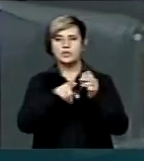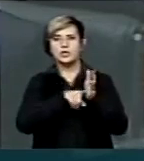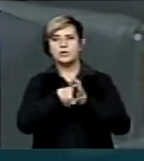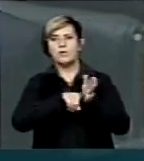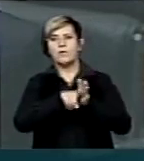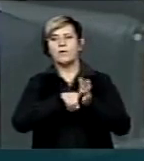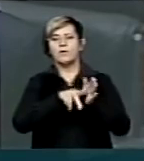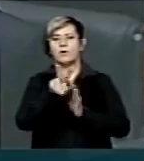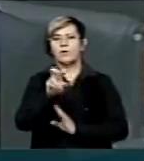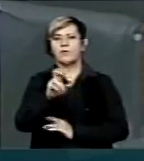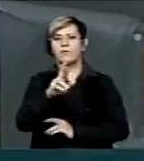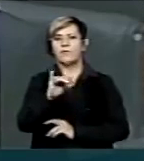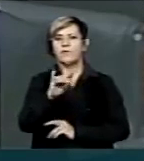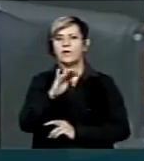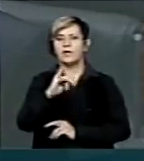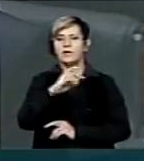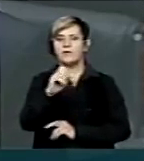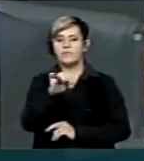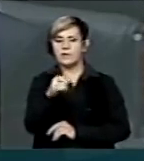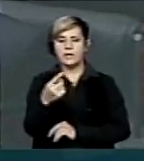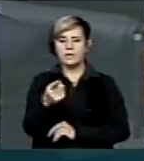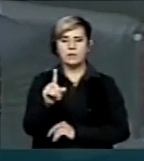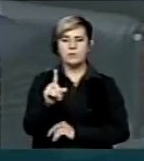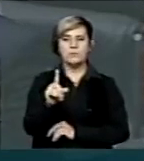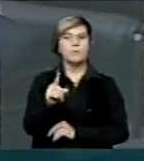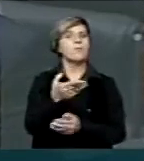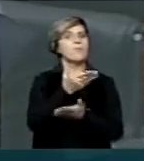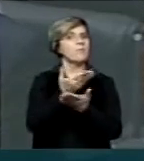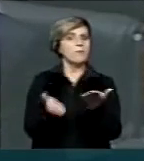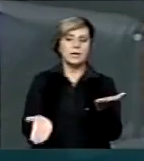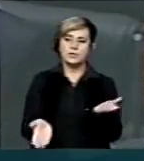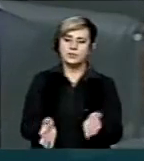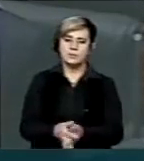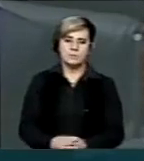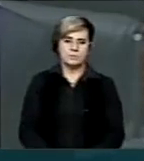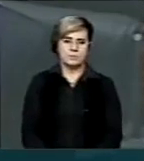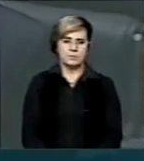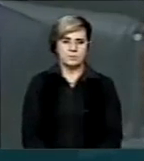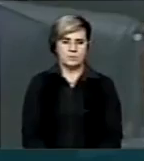Havendo dúvida na manifestação do voto de quem pediu verificação